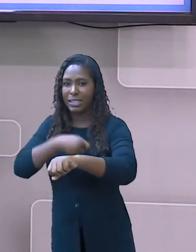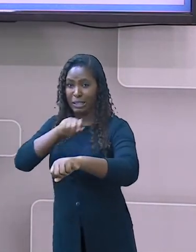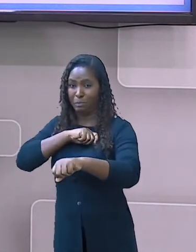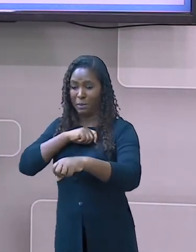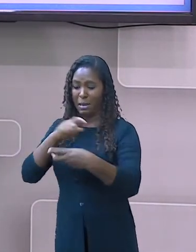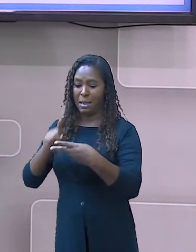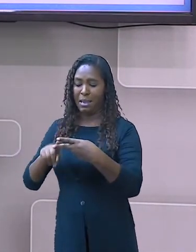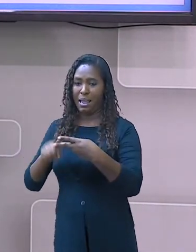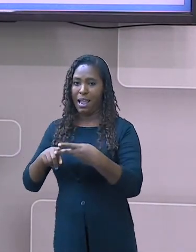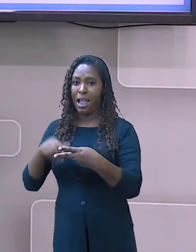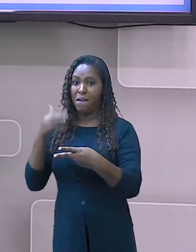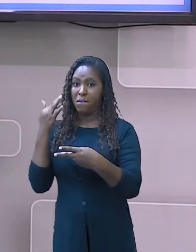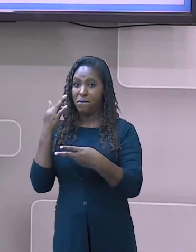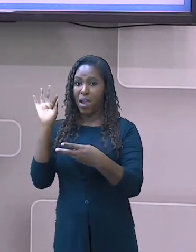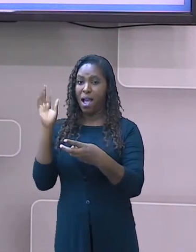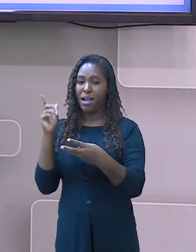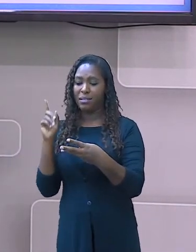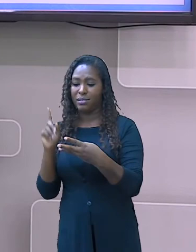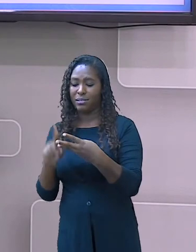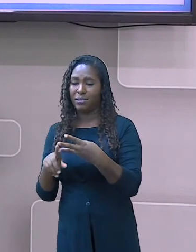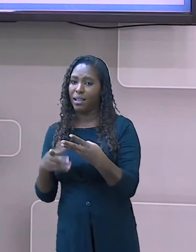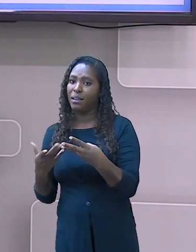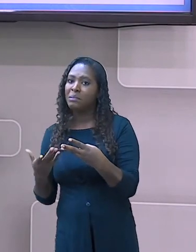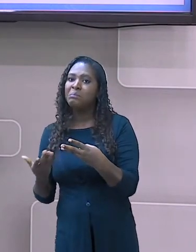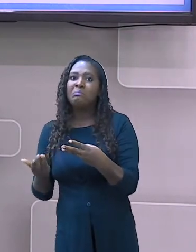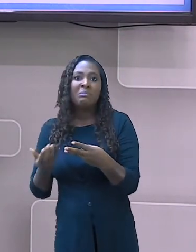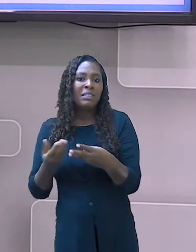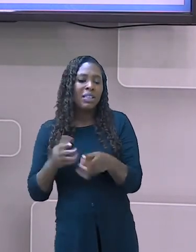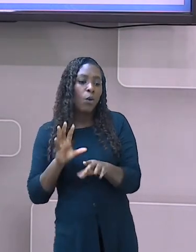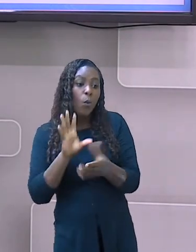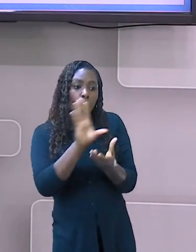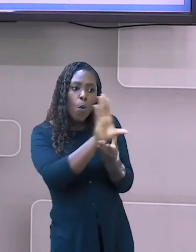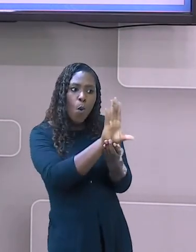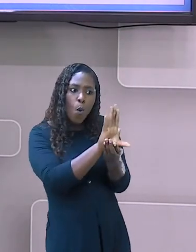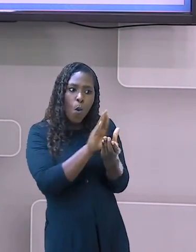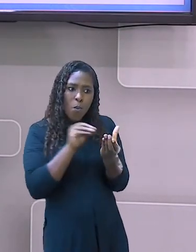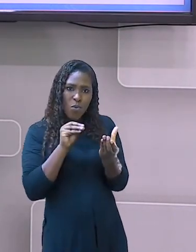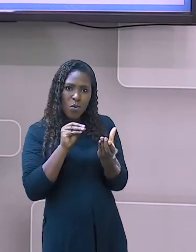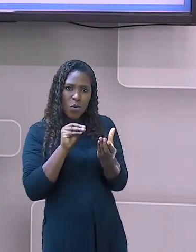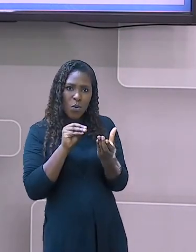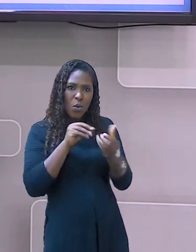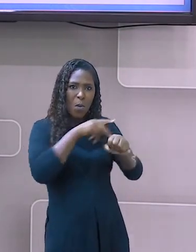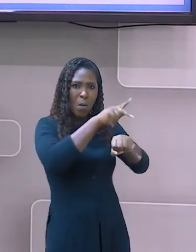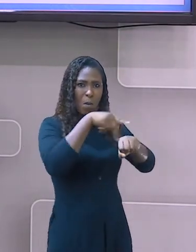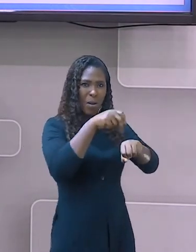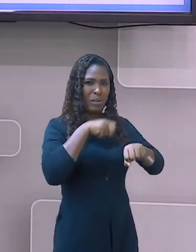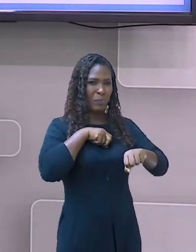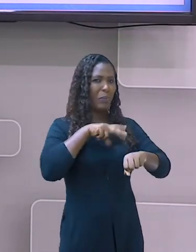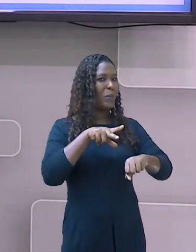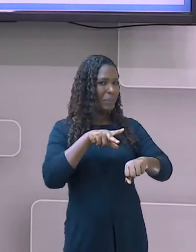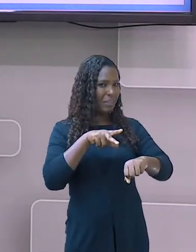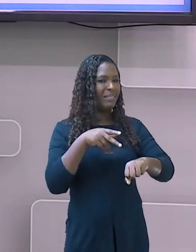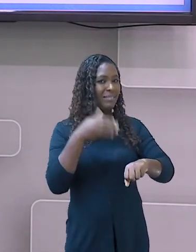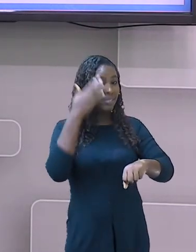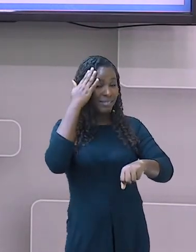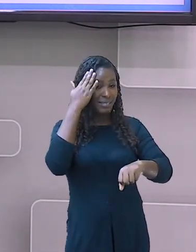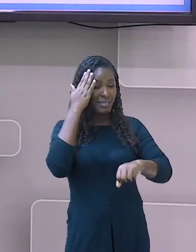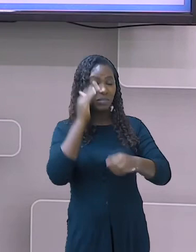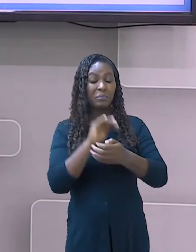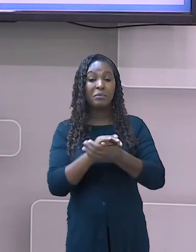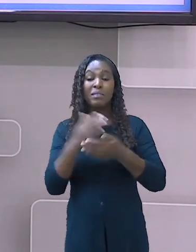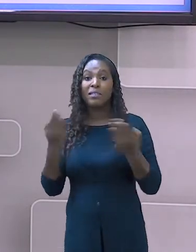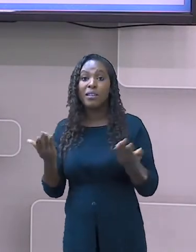exploração do Oceano Atlântico. E, para dar sentido a toda essa grande navegação,